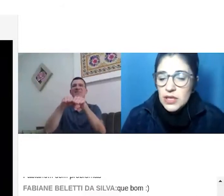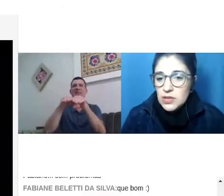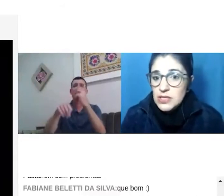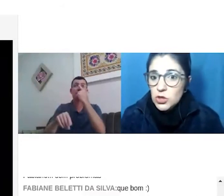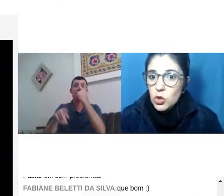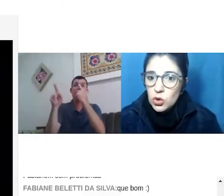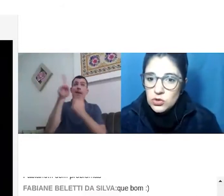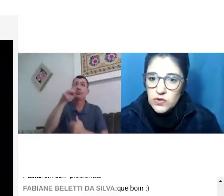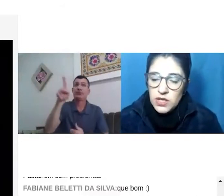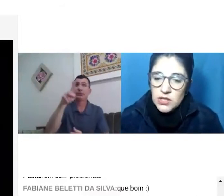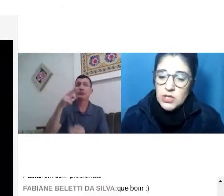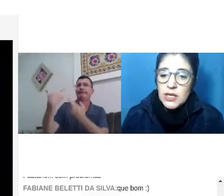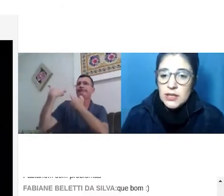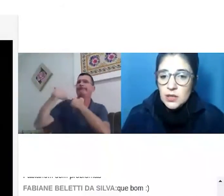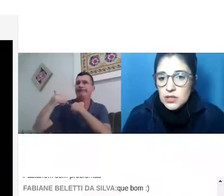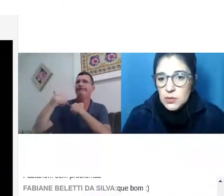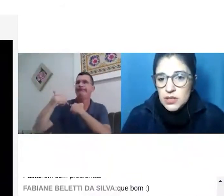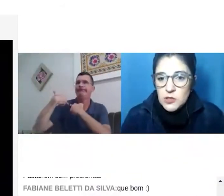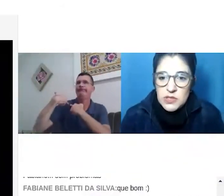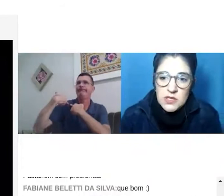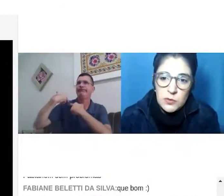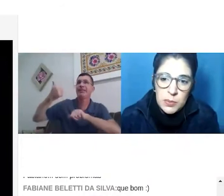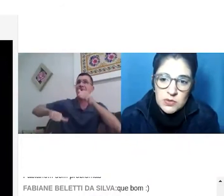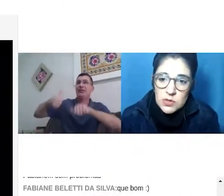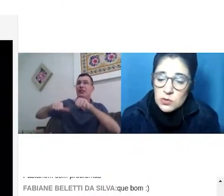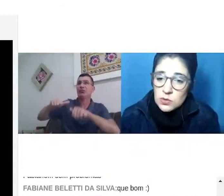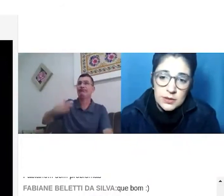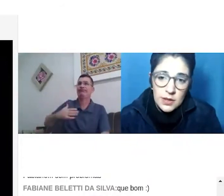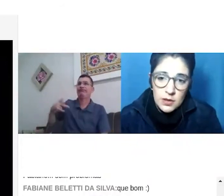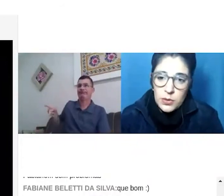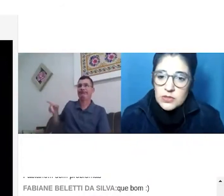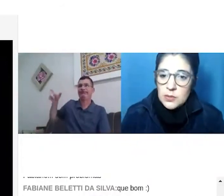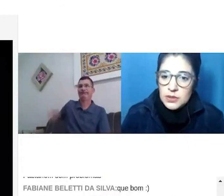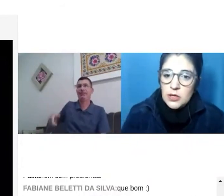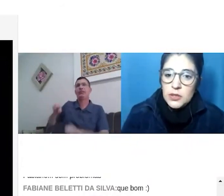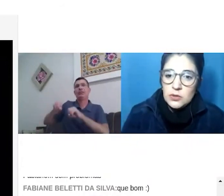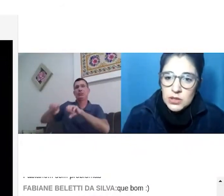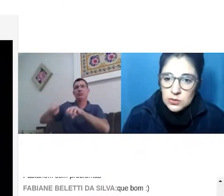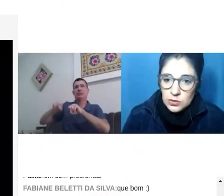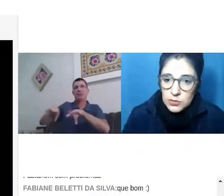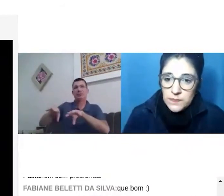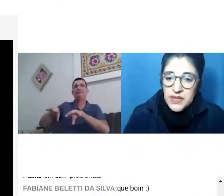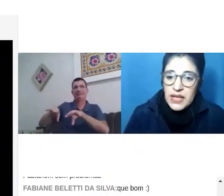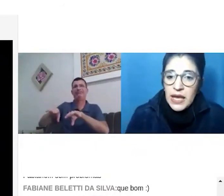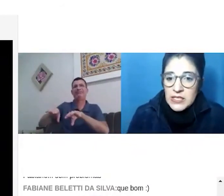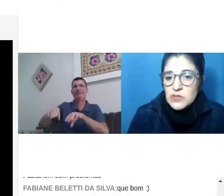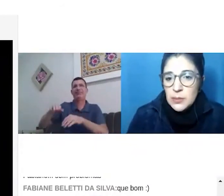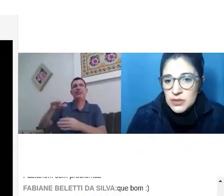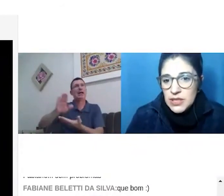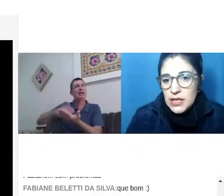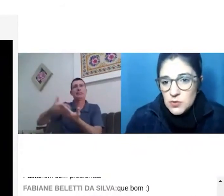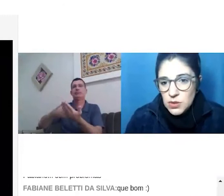o material tem que ser todo, diferente, então eu tenho que ter material específico para a pessoa surda. Não, posso ter material para toda a turma. É